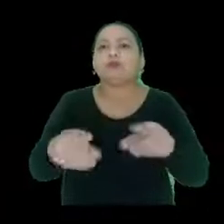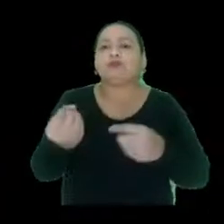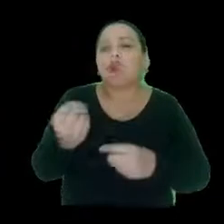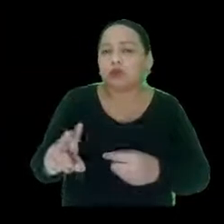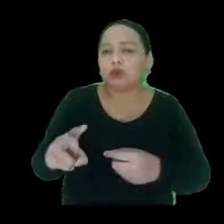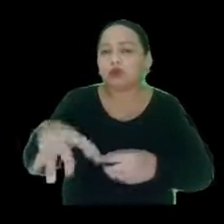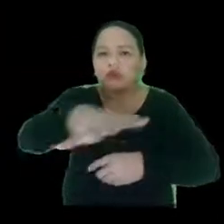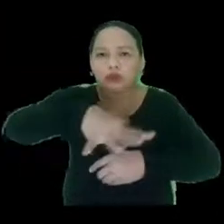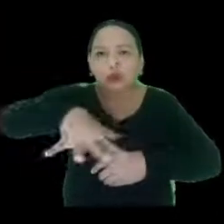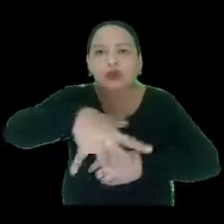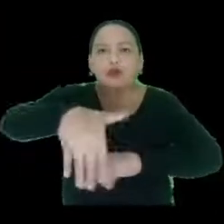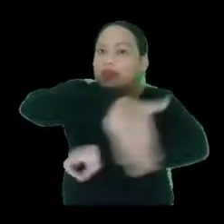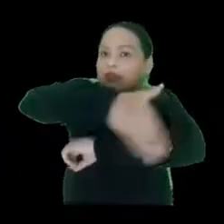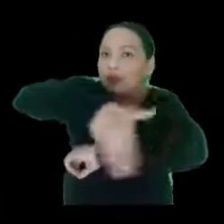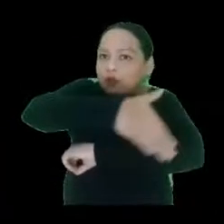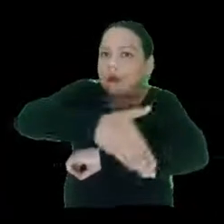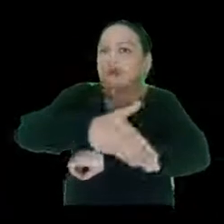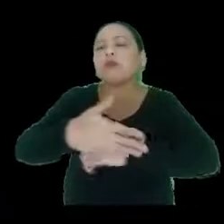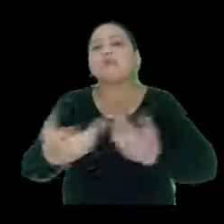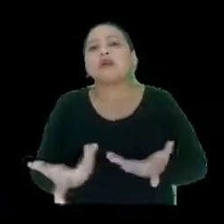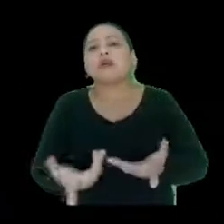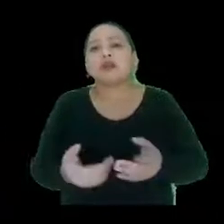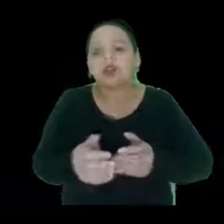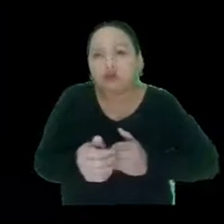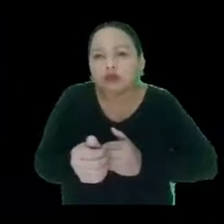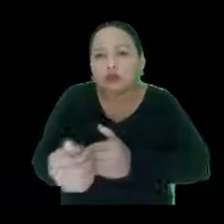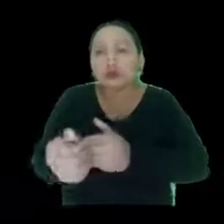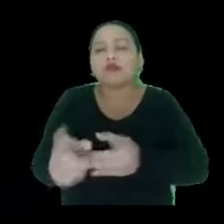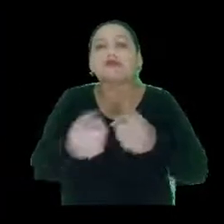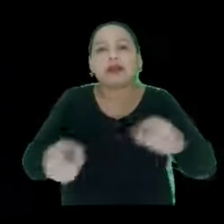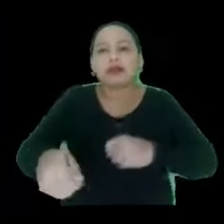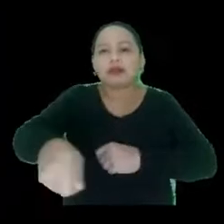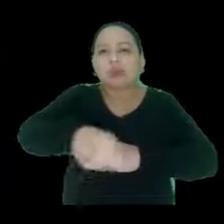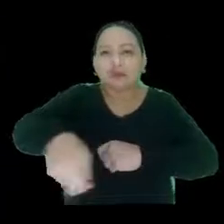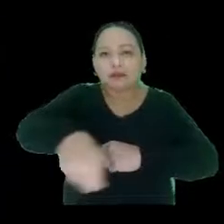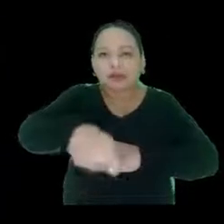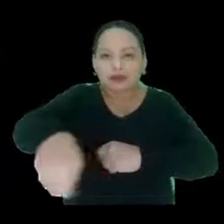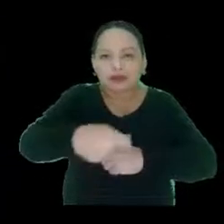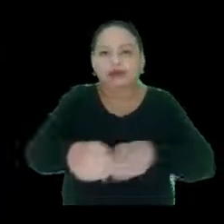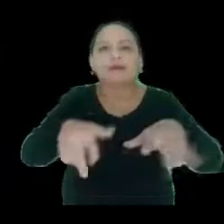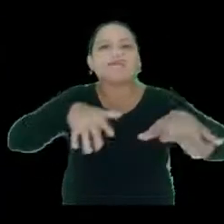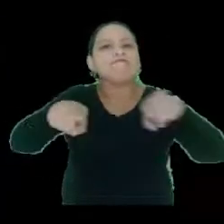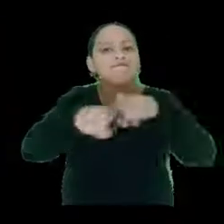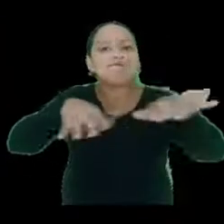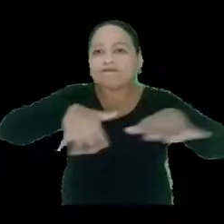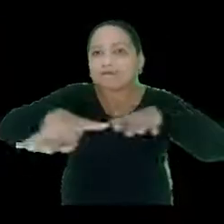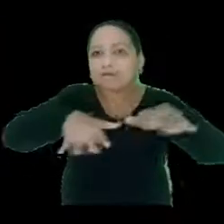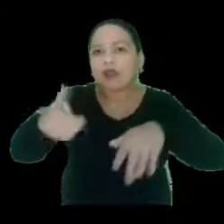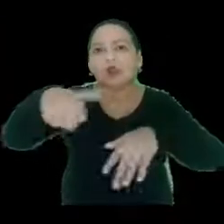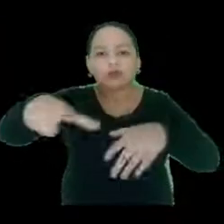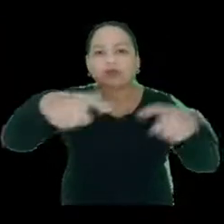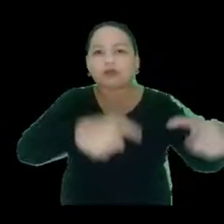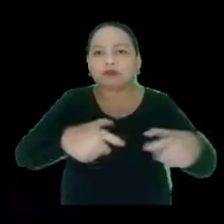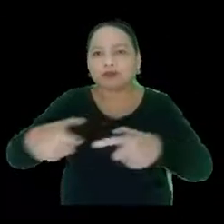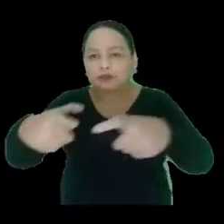fechado, dentro de um espaço na rua mesmo, que com o seu guia, mas consiga usar a sua bengala e se movimentar